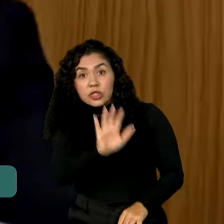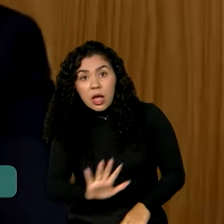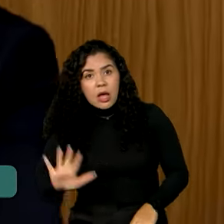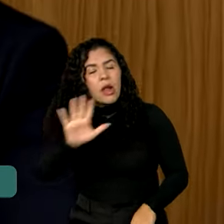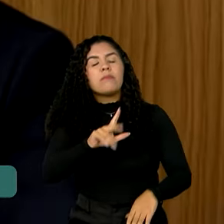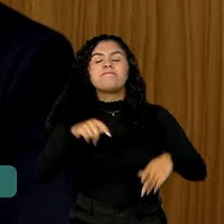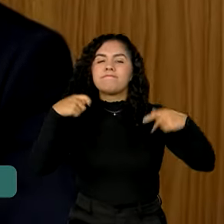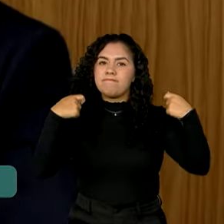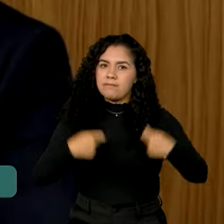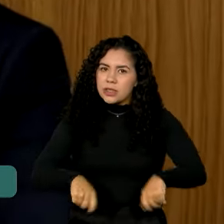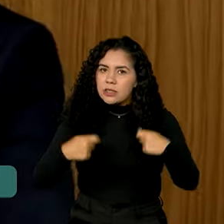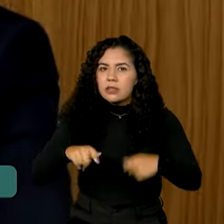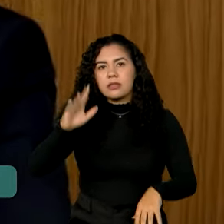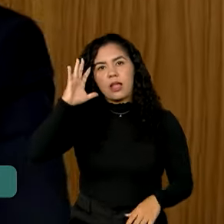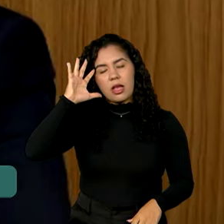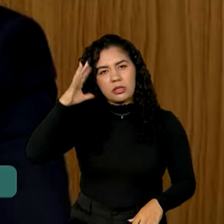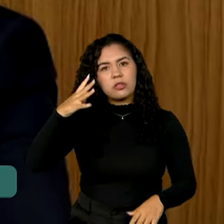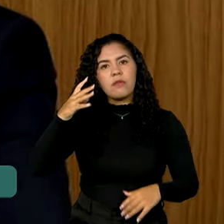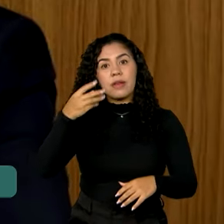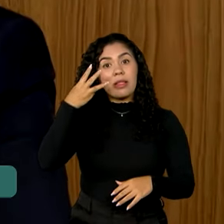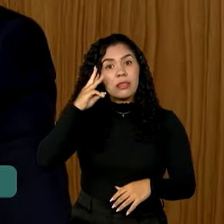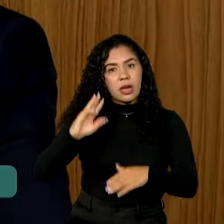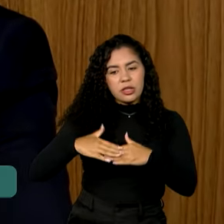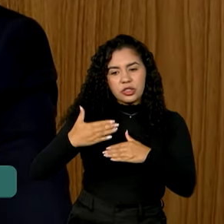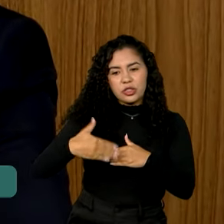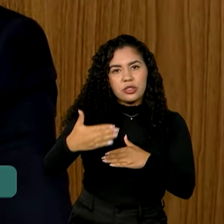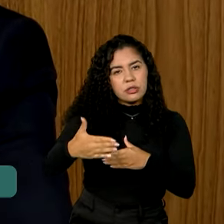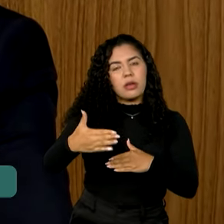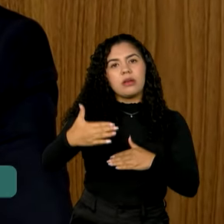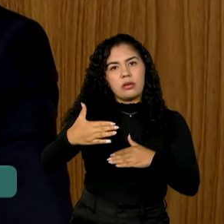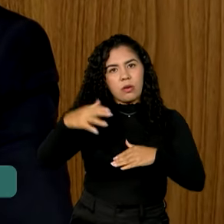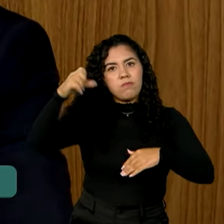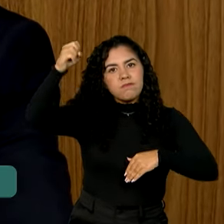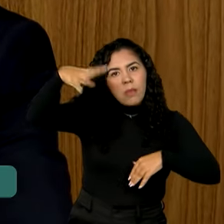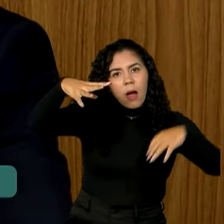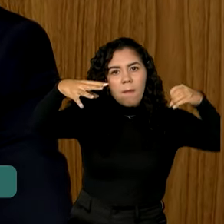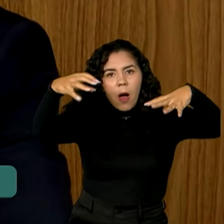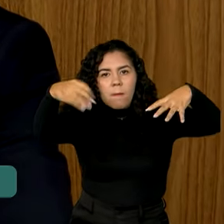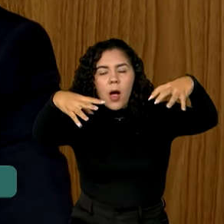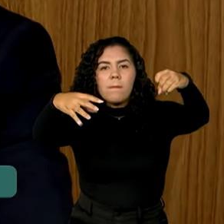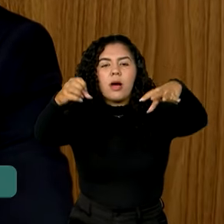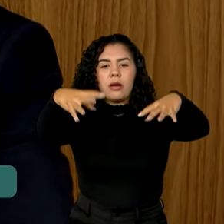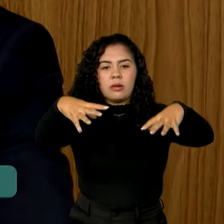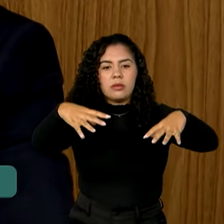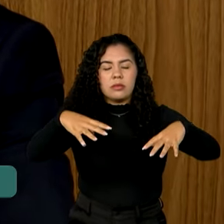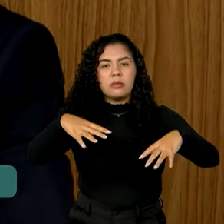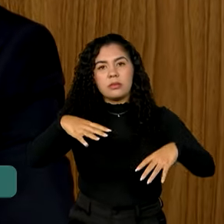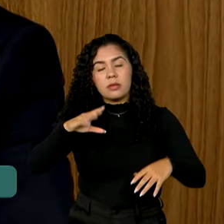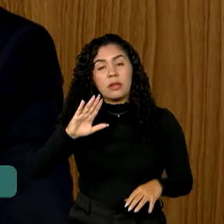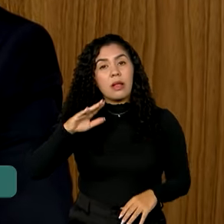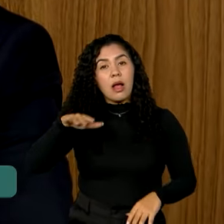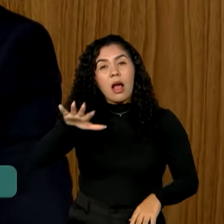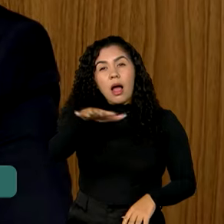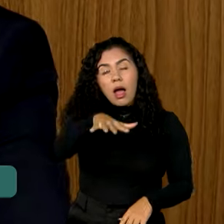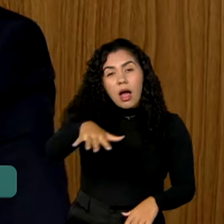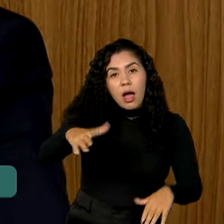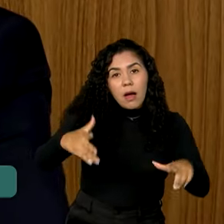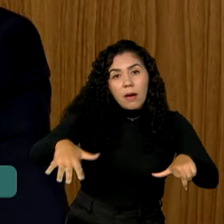ela tem que estabelecer, nos próximos três dias, a parte mais